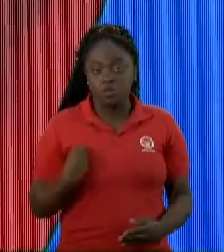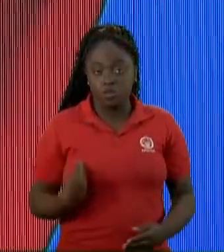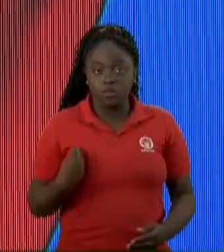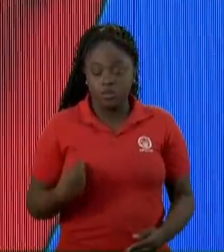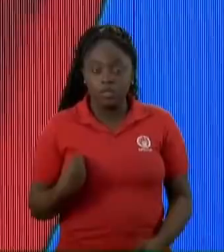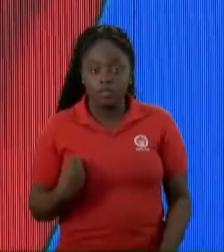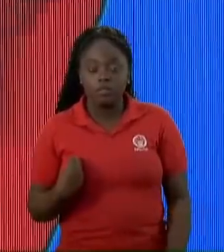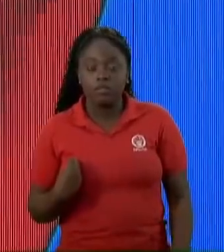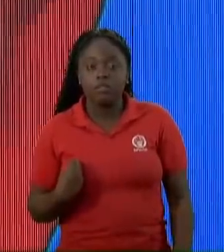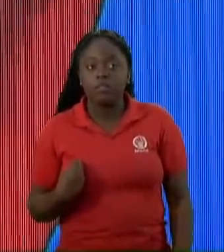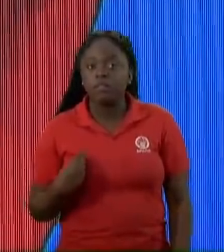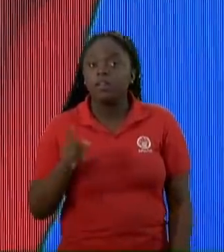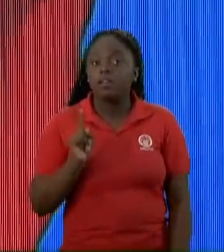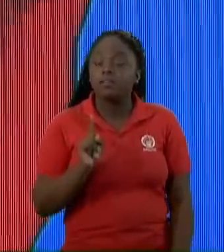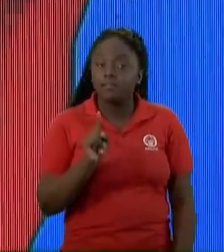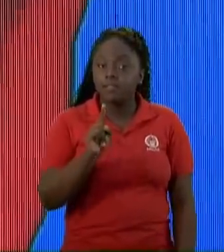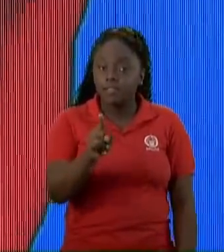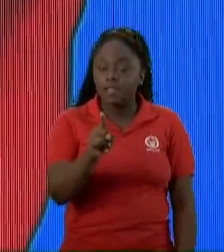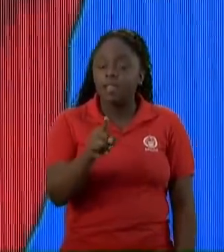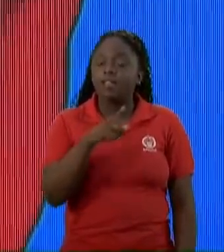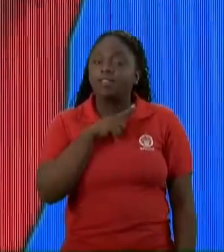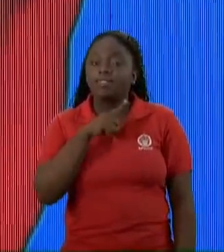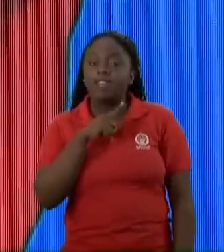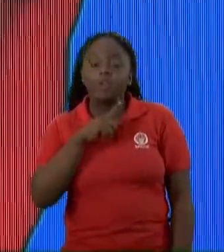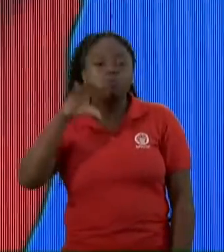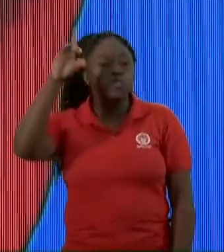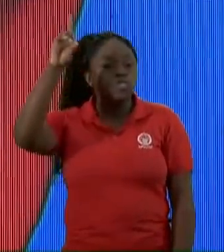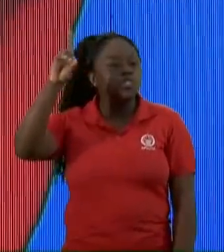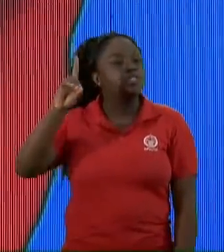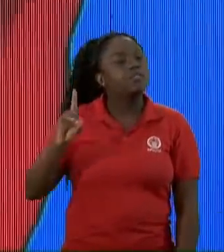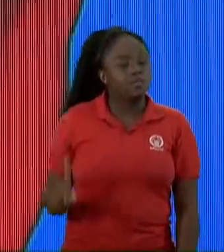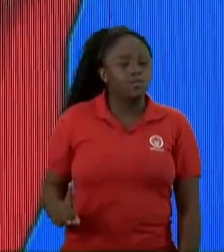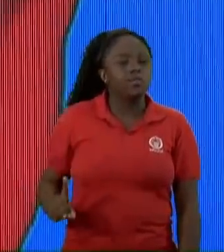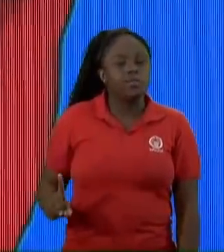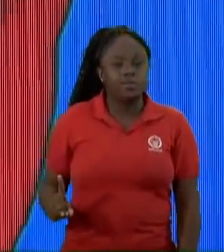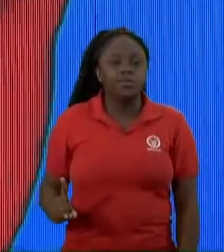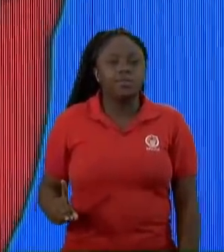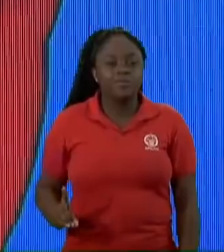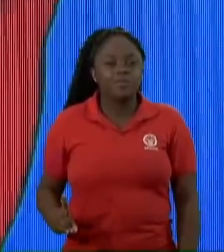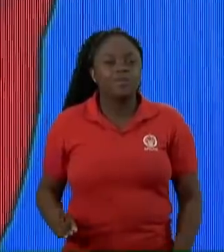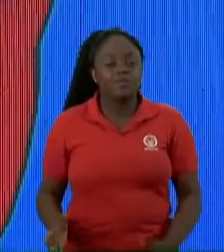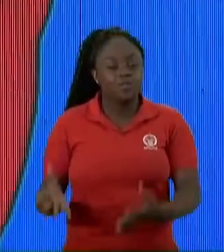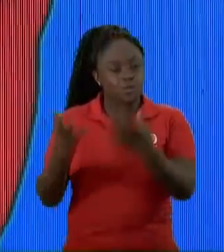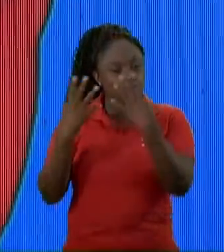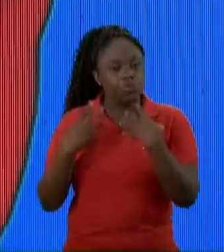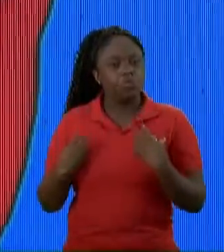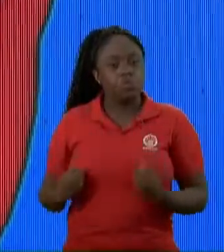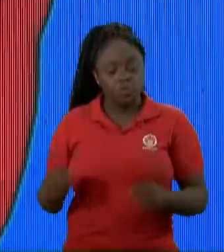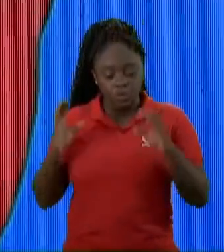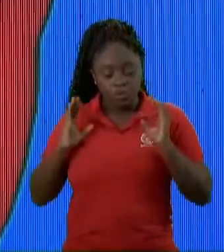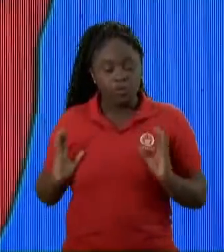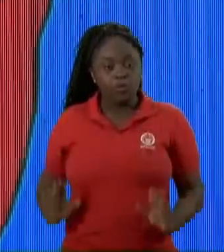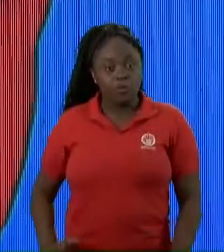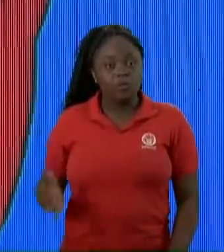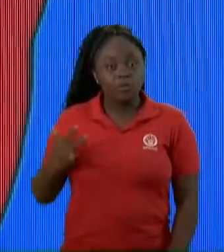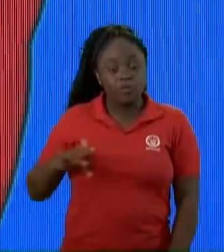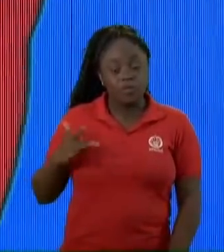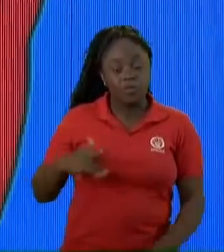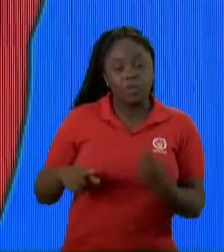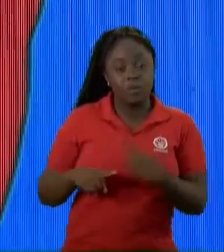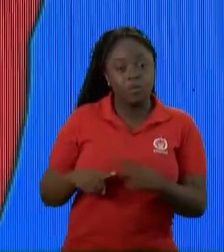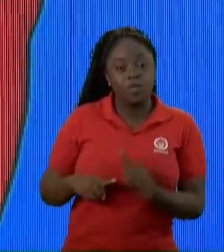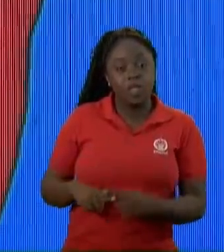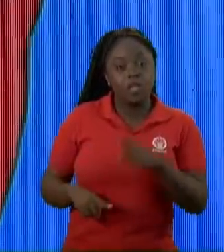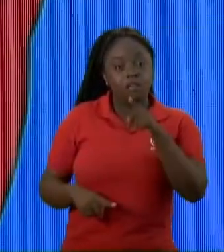Onde você Tem todo o direito De assumir a posição de vítima Porque você está sendo